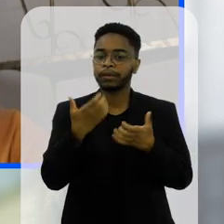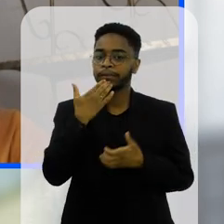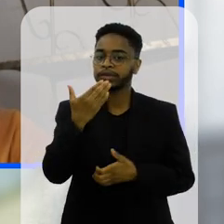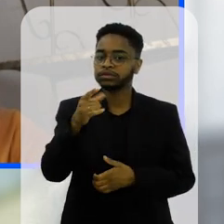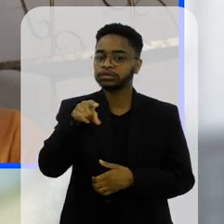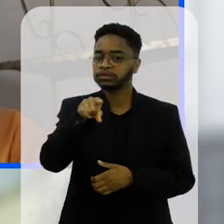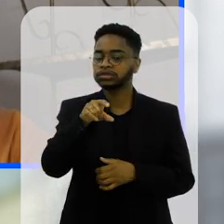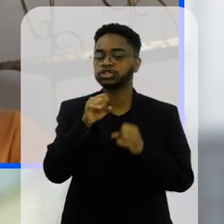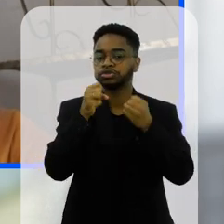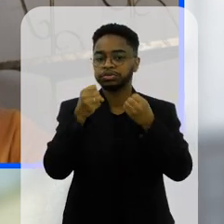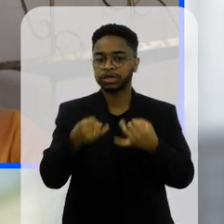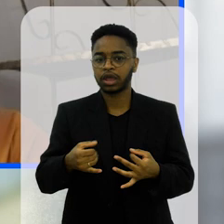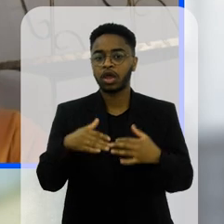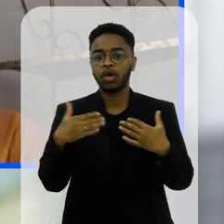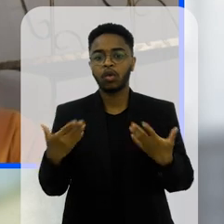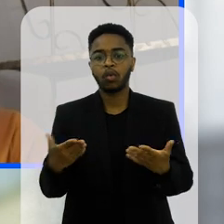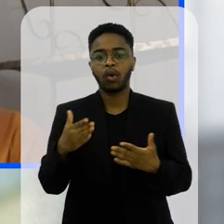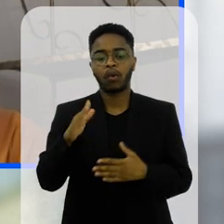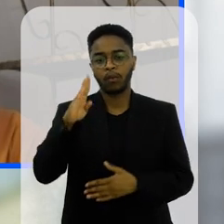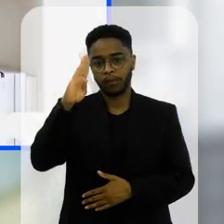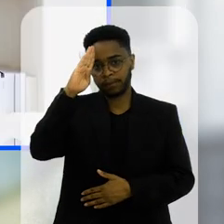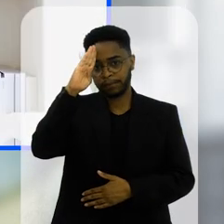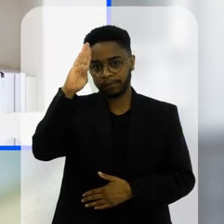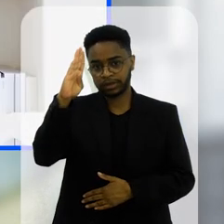pra gente quais são os principais